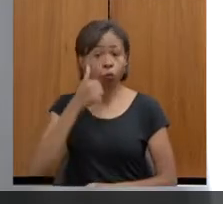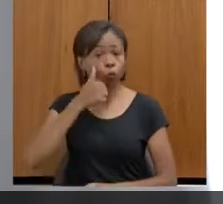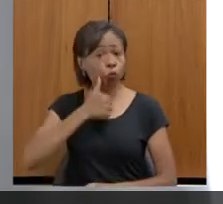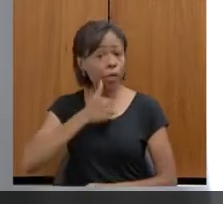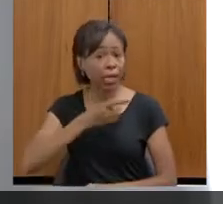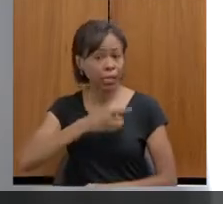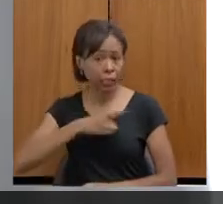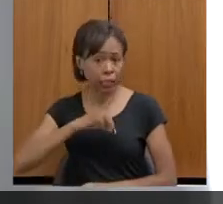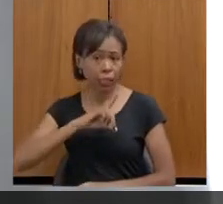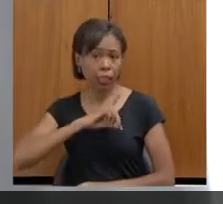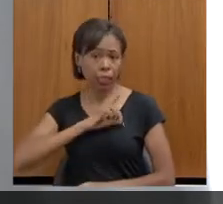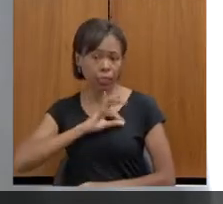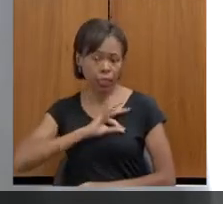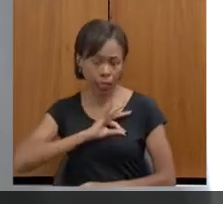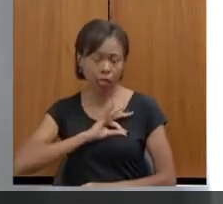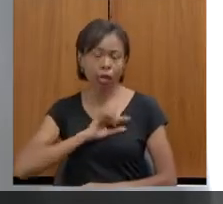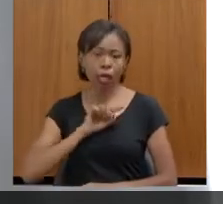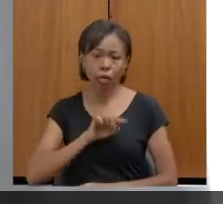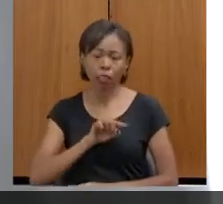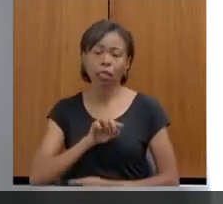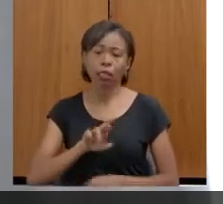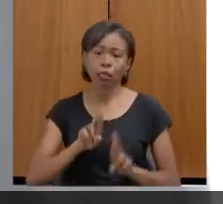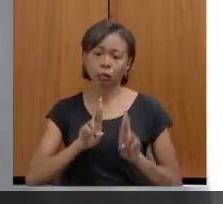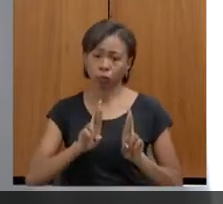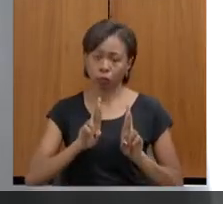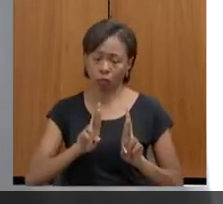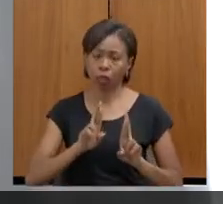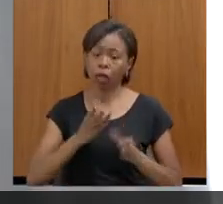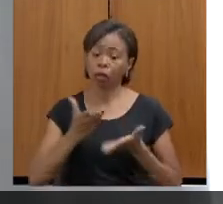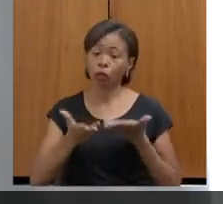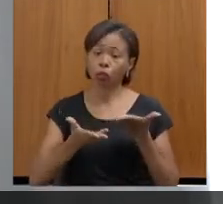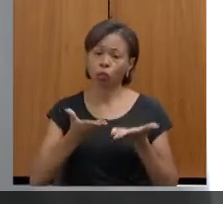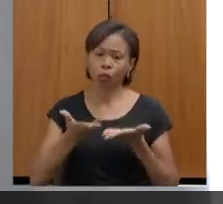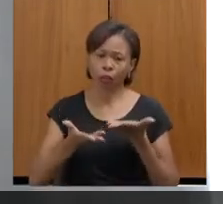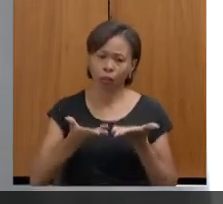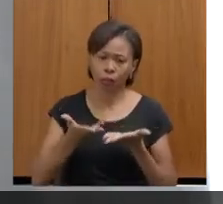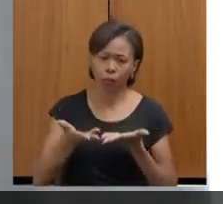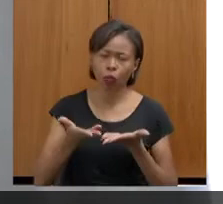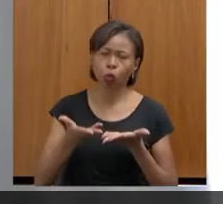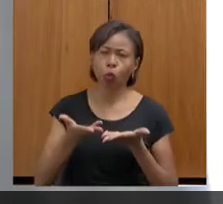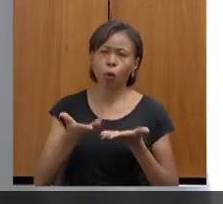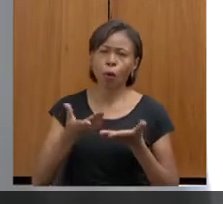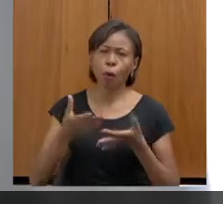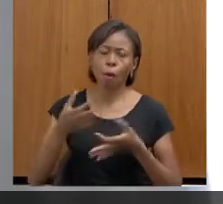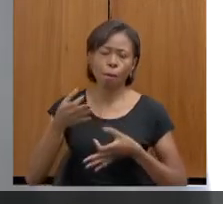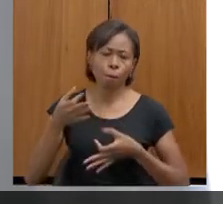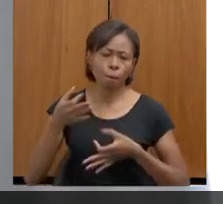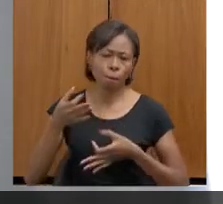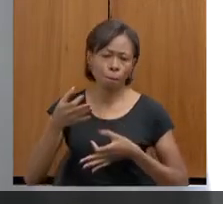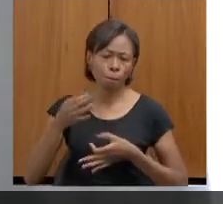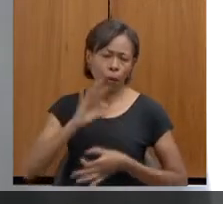fala que é o atendimento do expediente, faz o procedimento de polícia judiciária, e cada unidade tem uma delegada, um